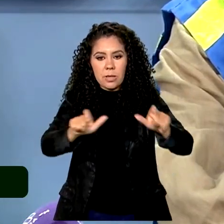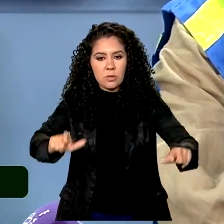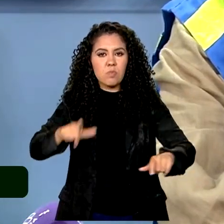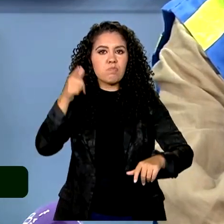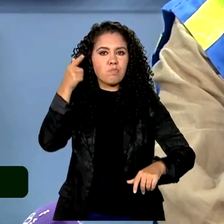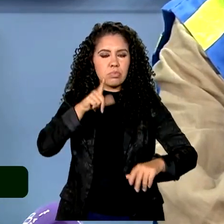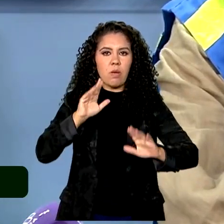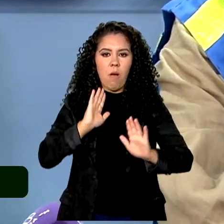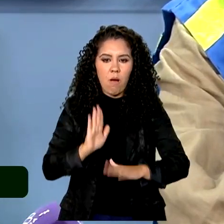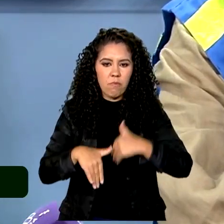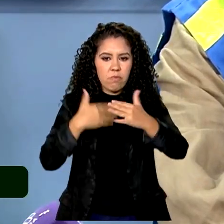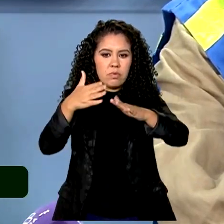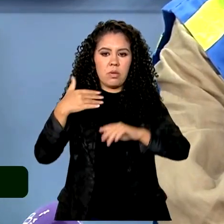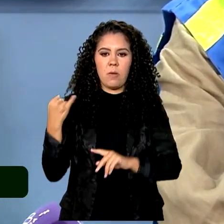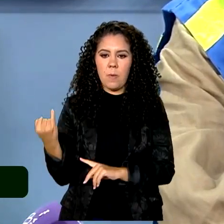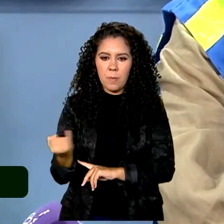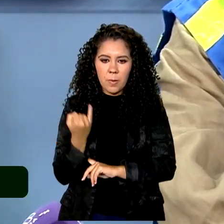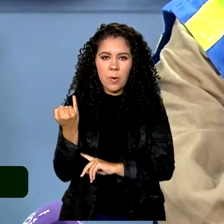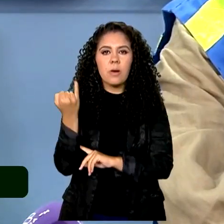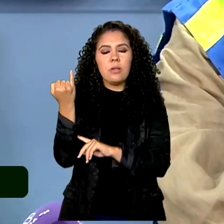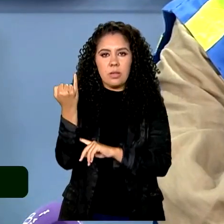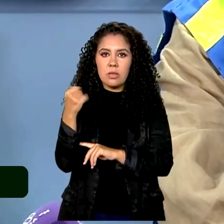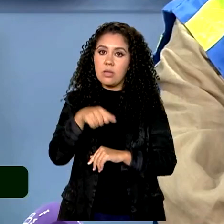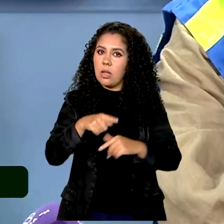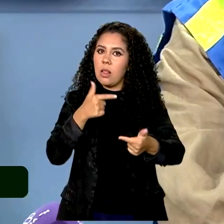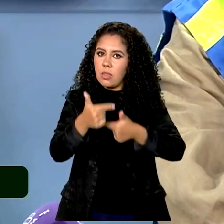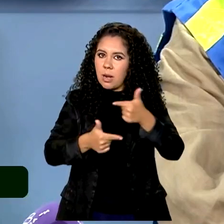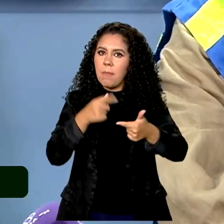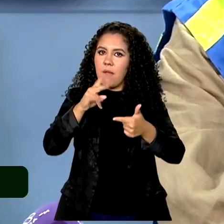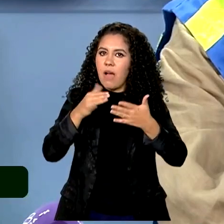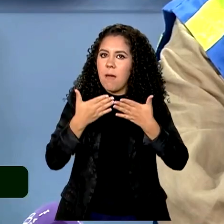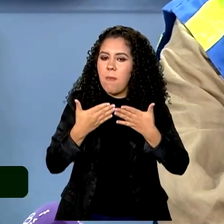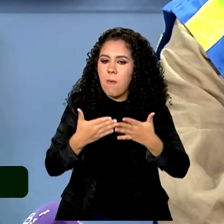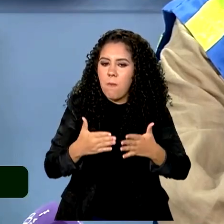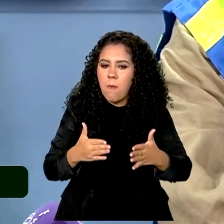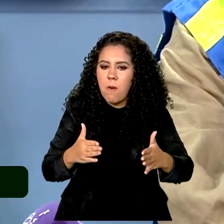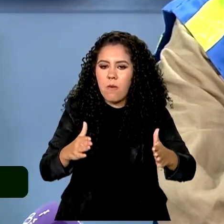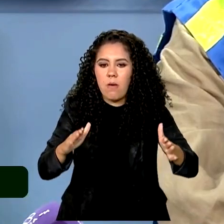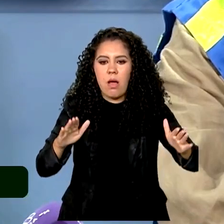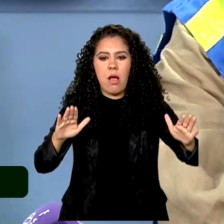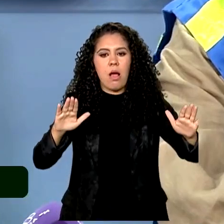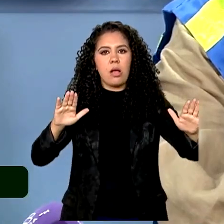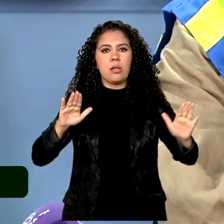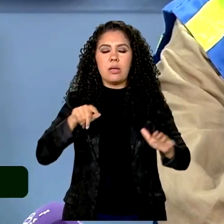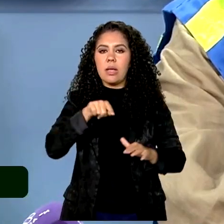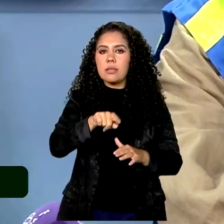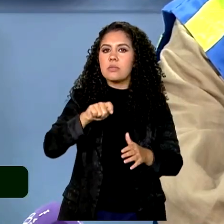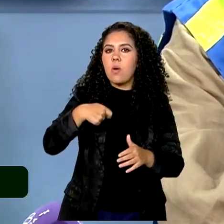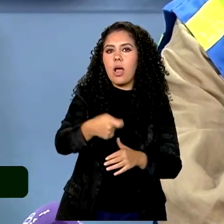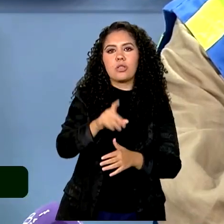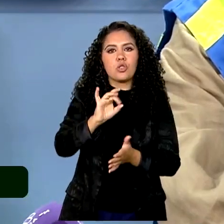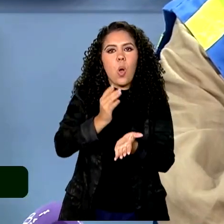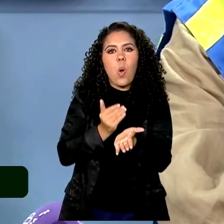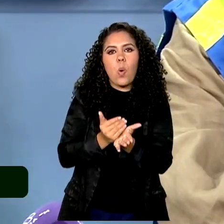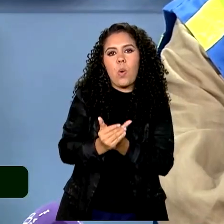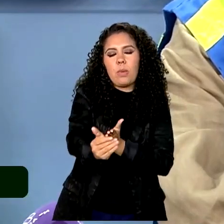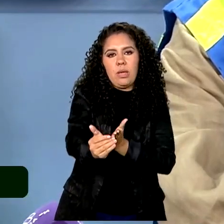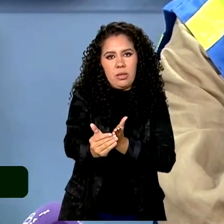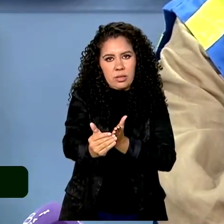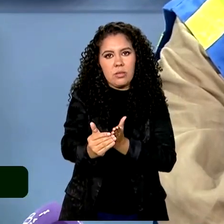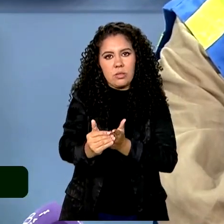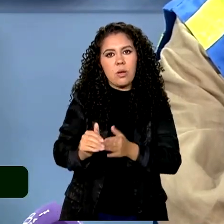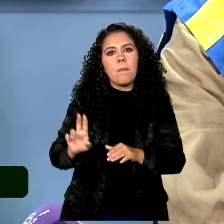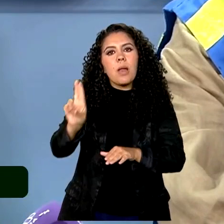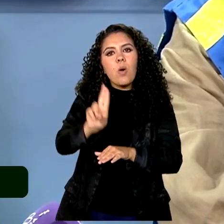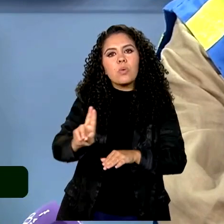avanço importante, né? E esse trabalho vai se ampliar. É só o início da utilização da